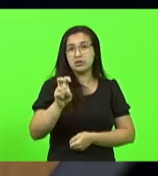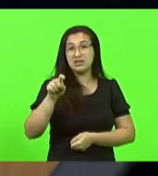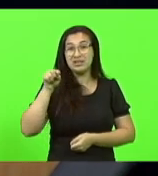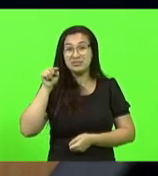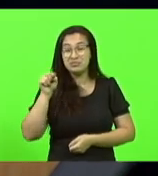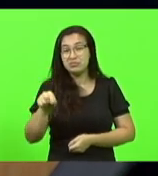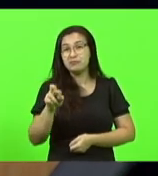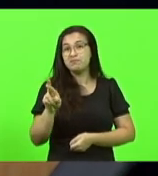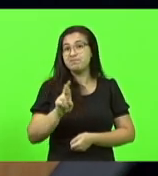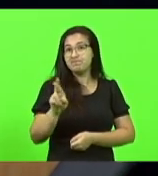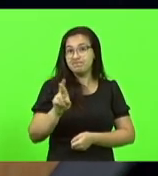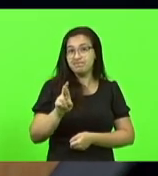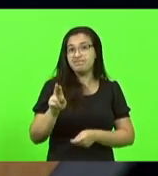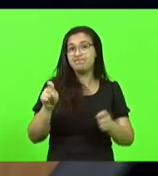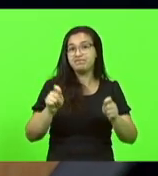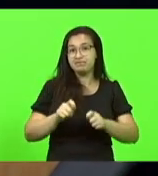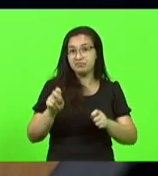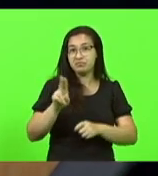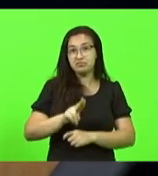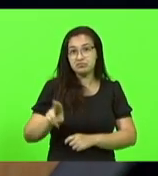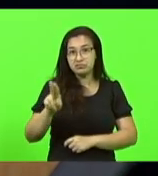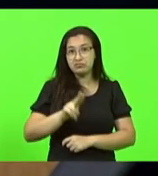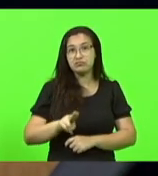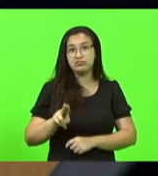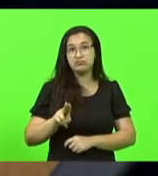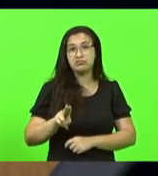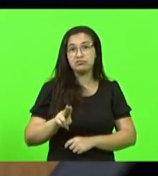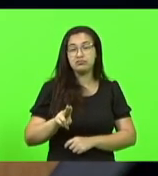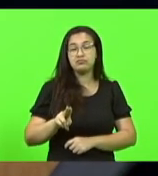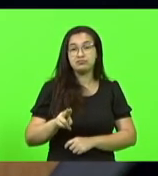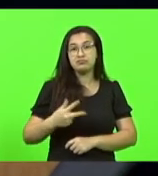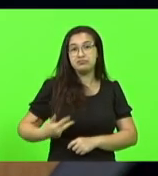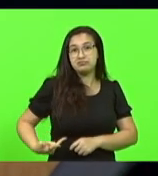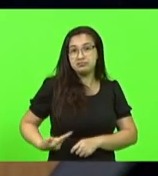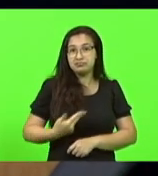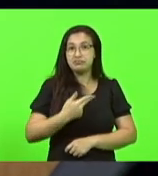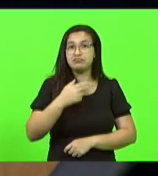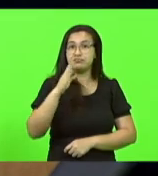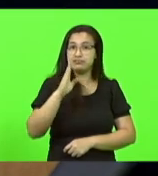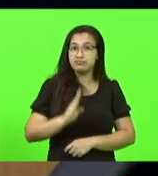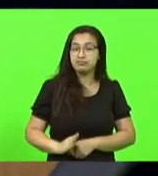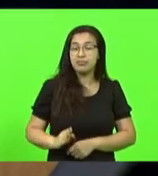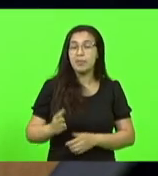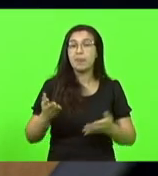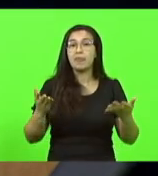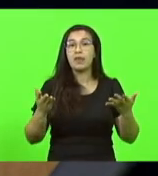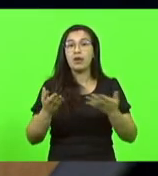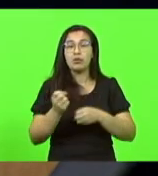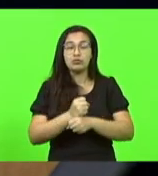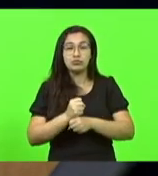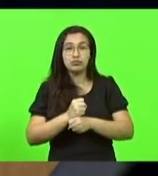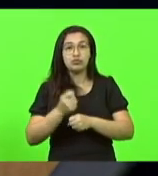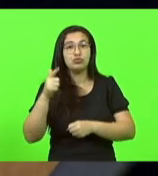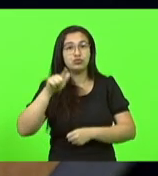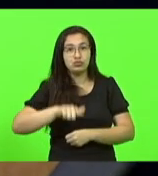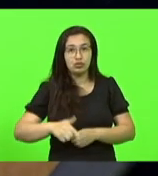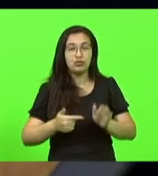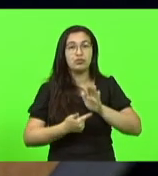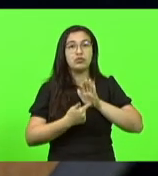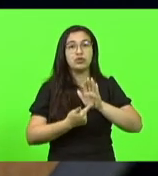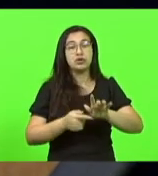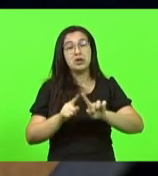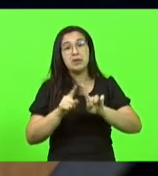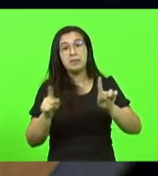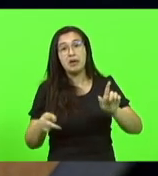Esse ano, apresentei novamente emenda nesse sentido. Lamento que o relator do orçamento não tenha